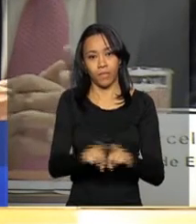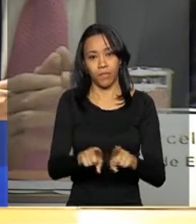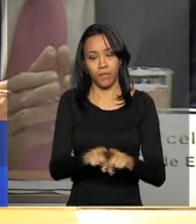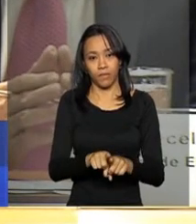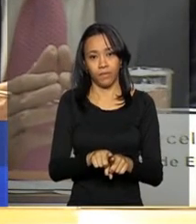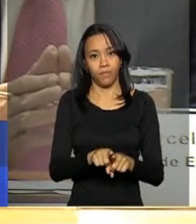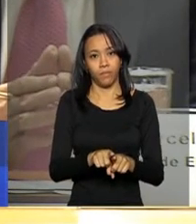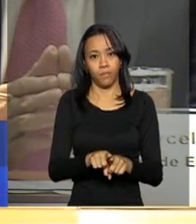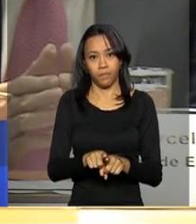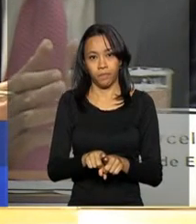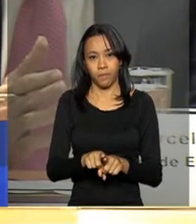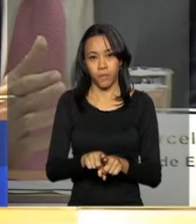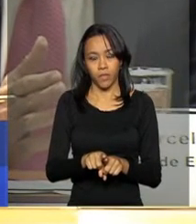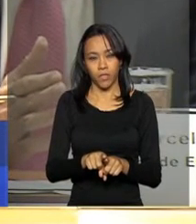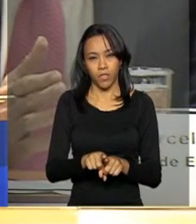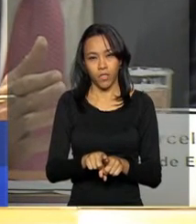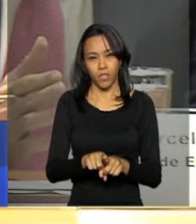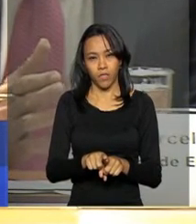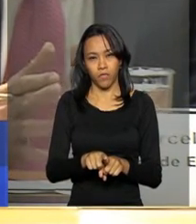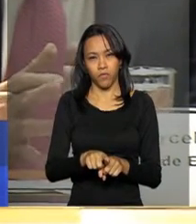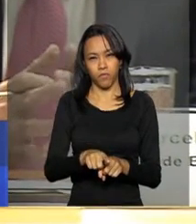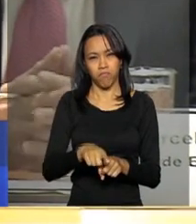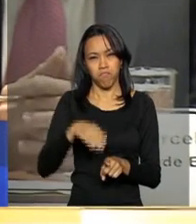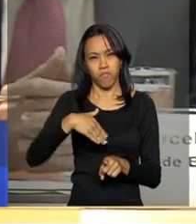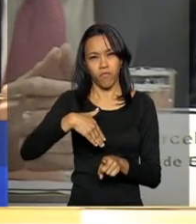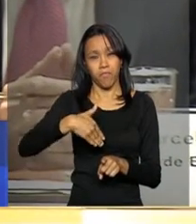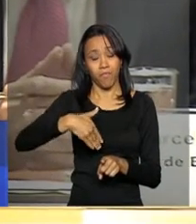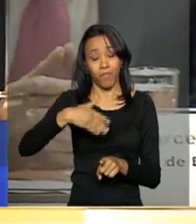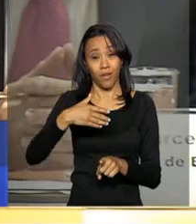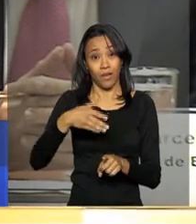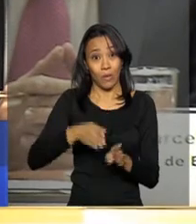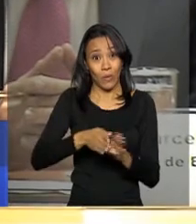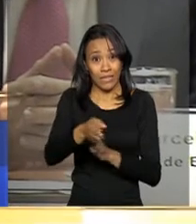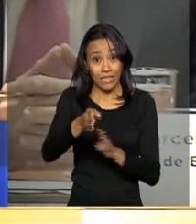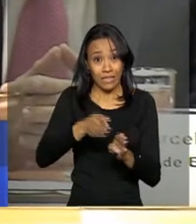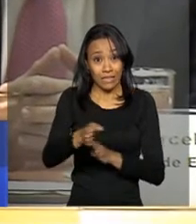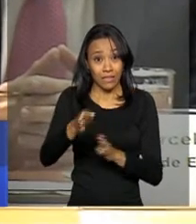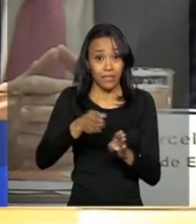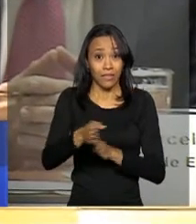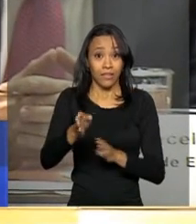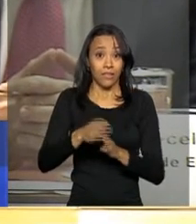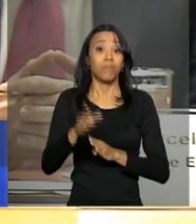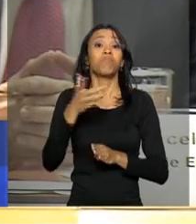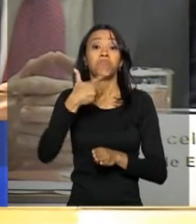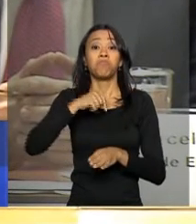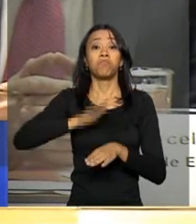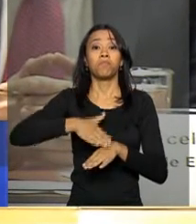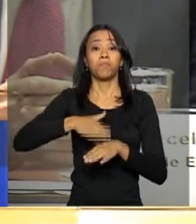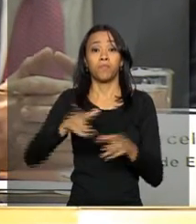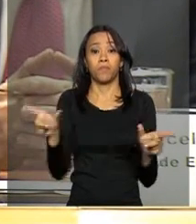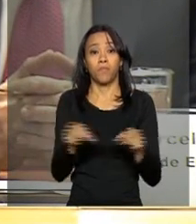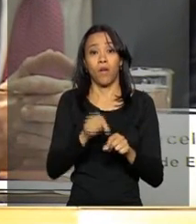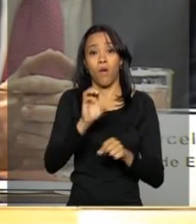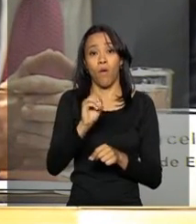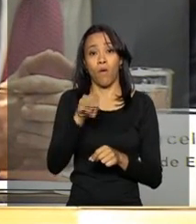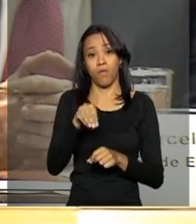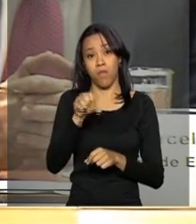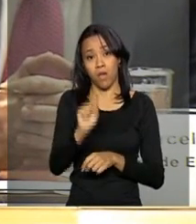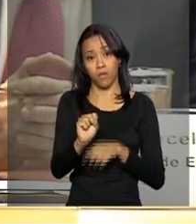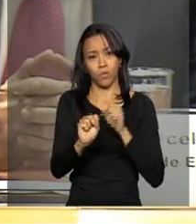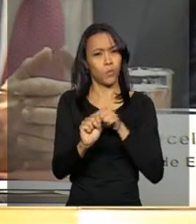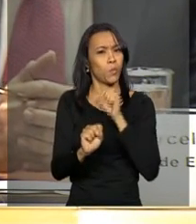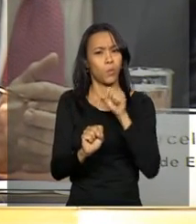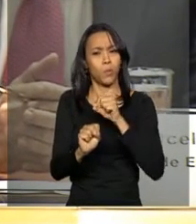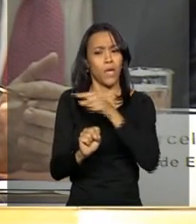que foi o ponto mais forte da recomendação da OMS, é que as gestantes